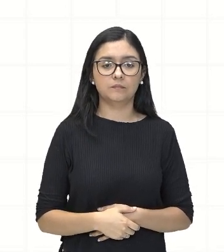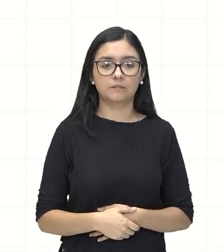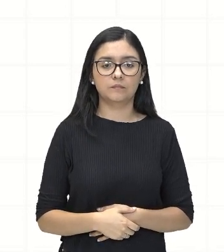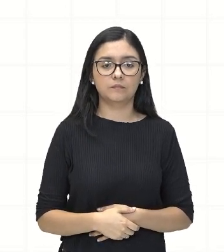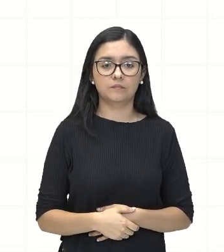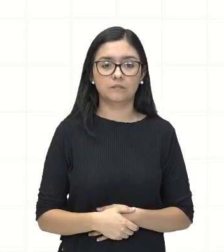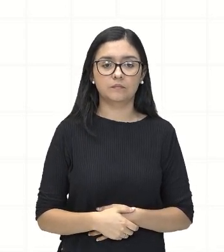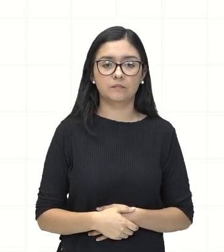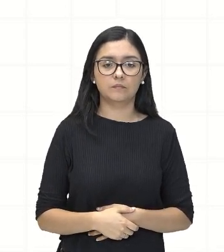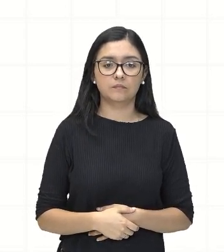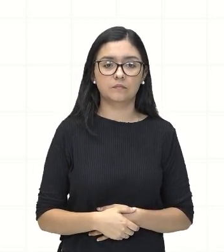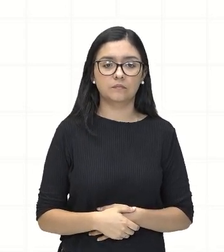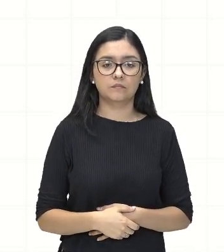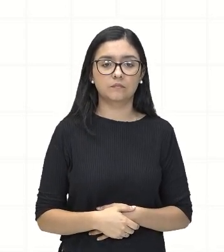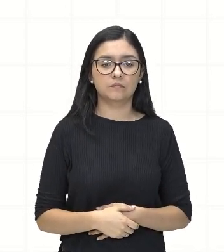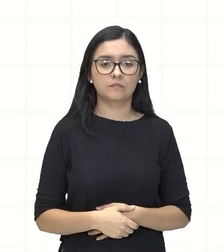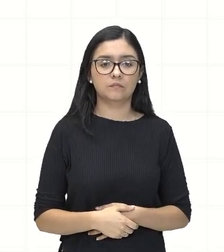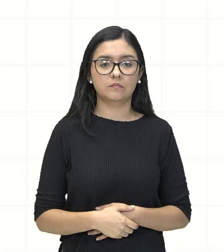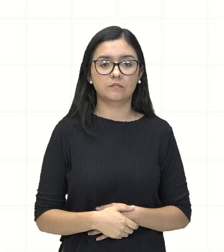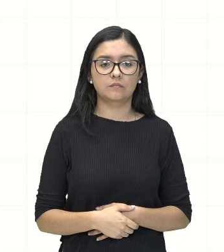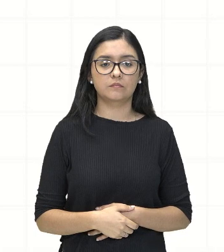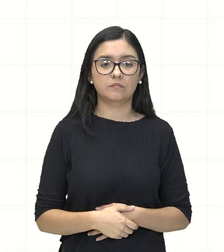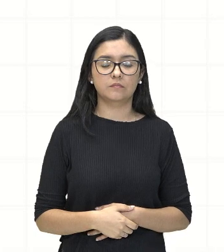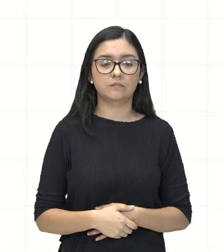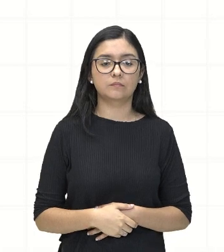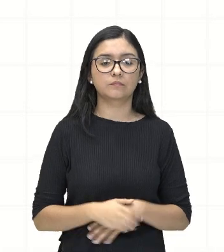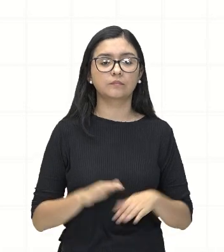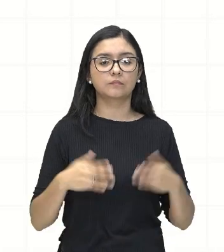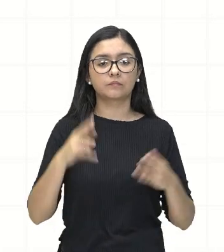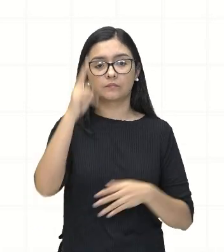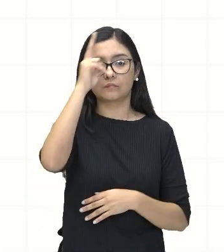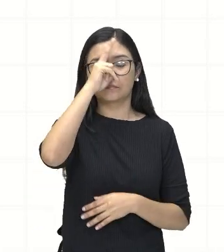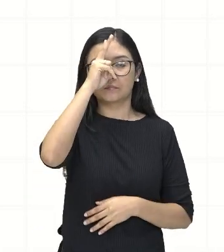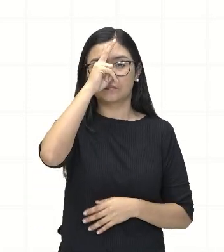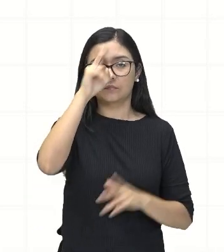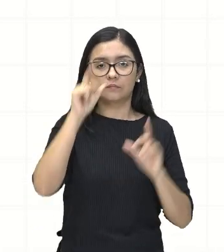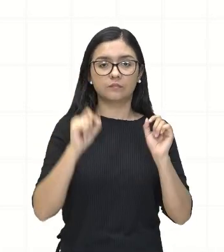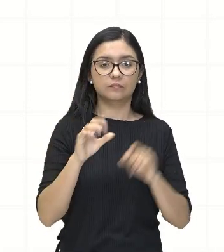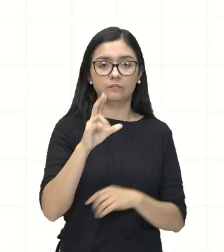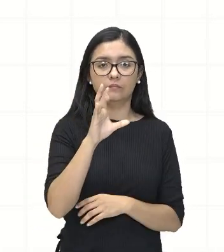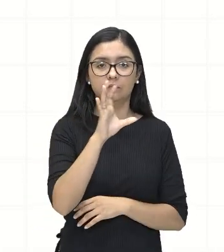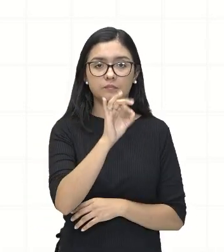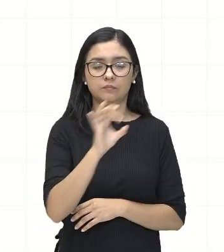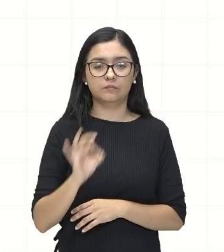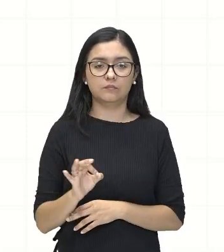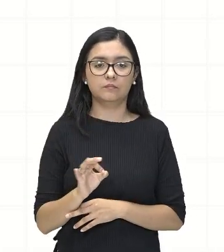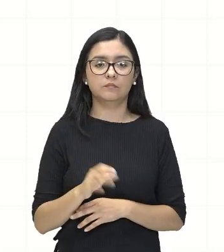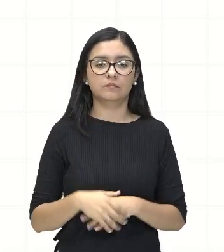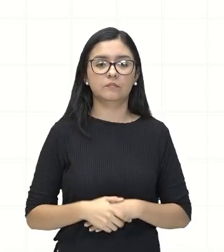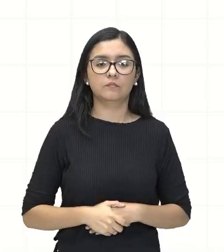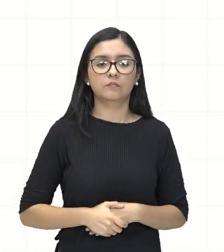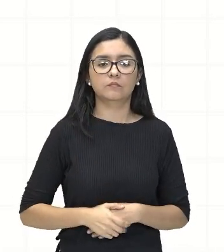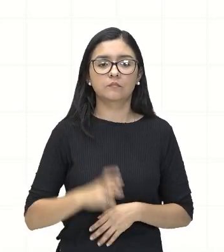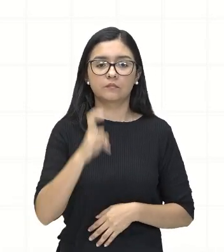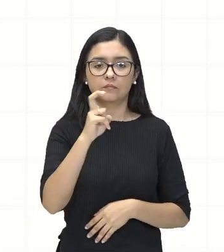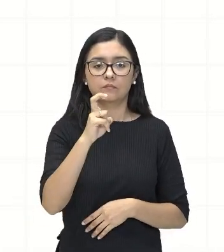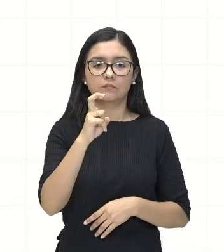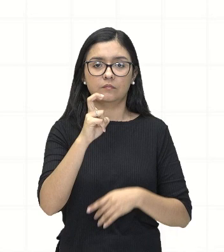5%, vamos lembrar de porcentar, 5 centésimos.